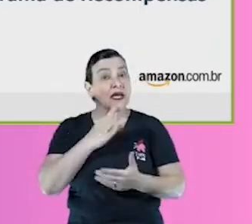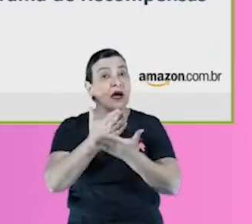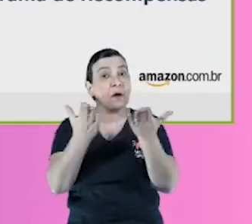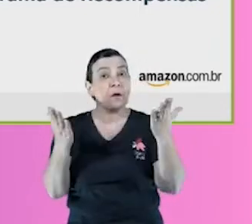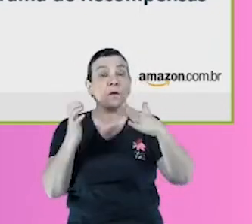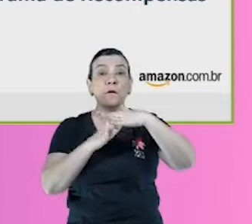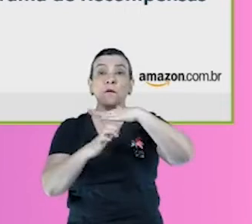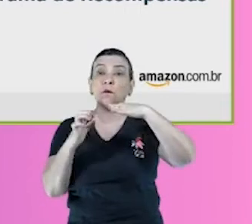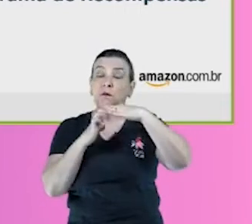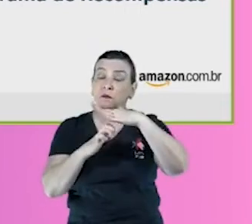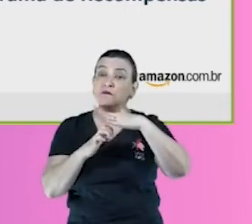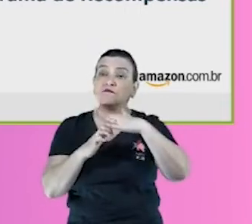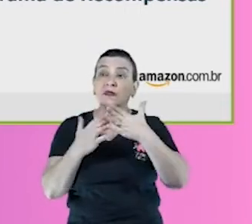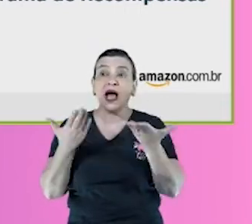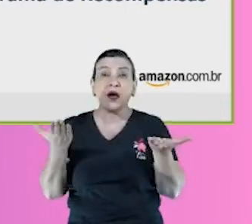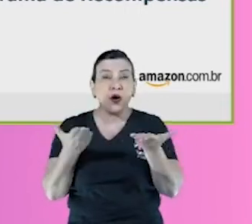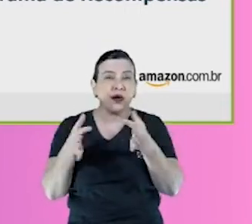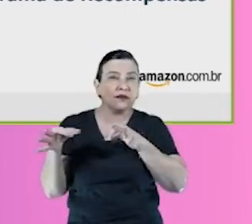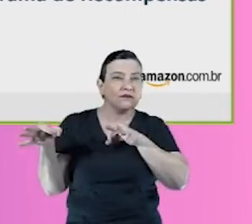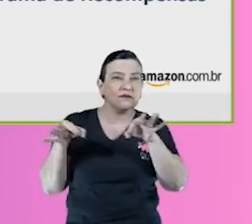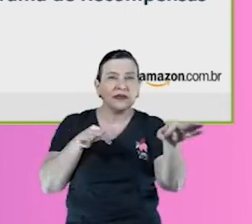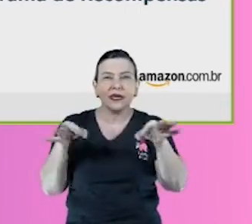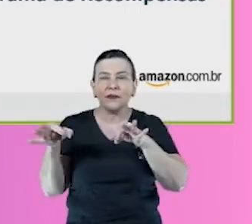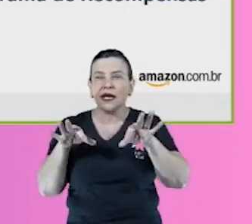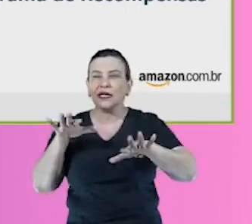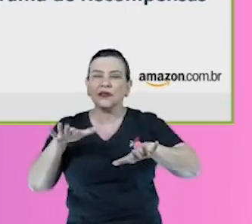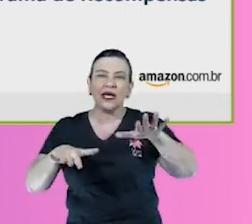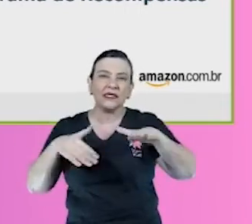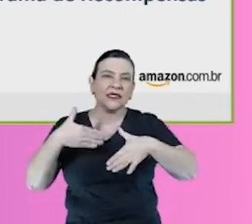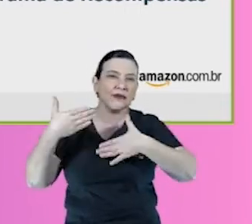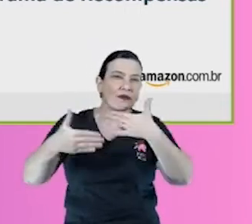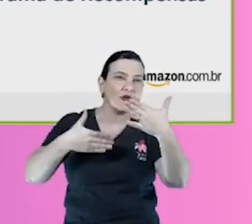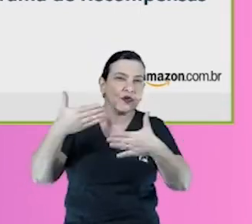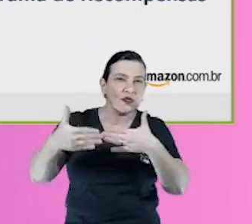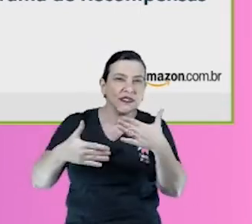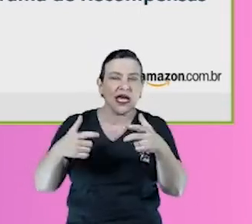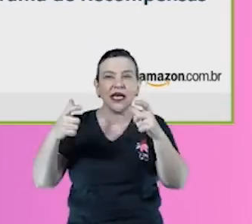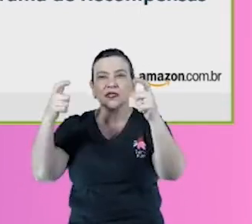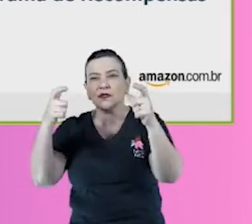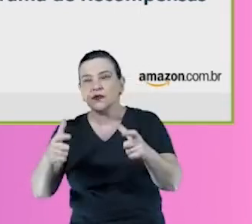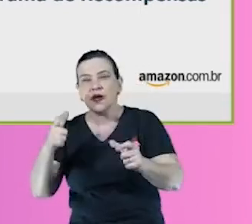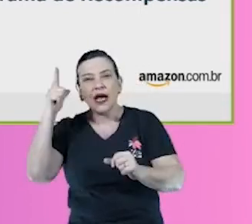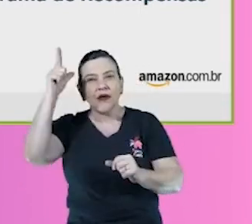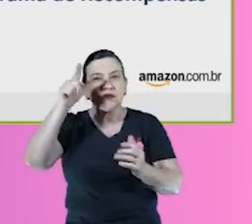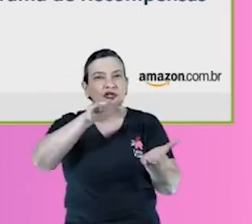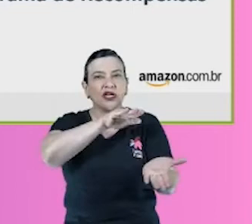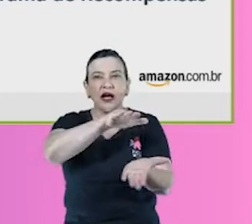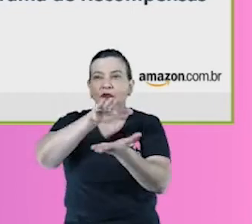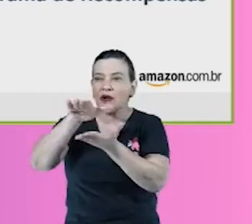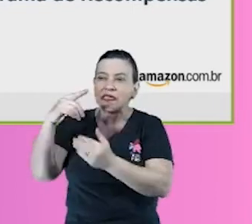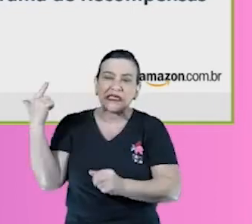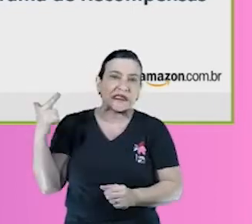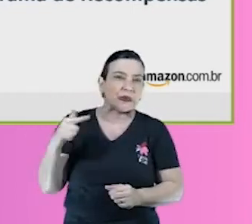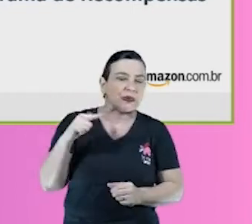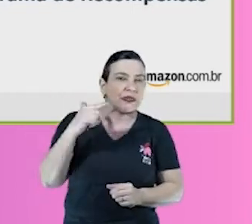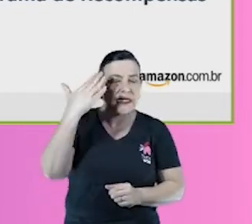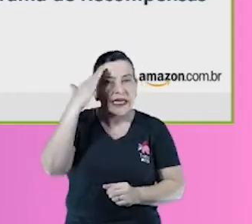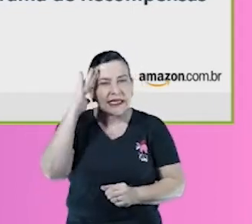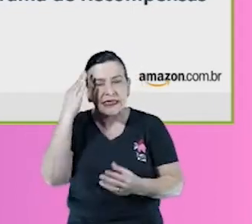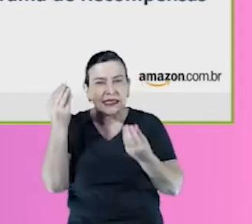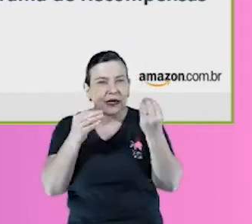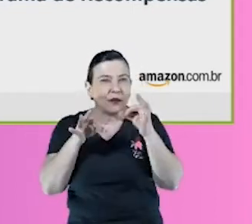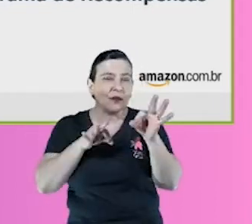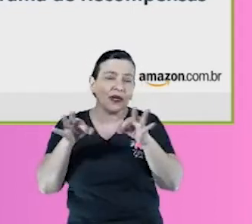estão ainda se estruturando, não tem um processo, né, não tem uma estrutura logística ainda, quer entender como fazer e, óbvio, tem as vantagens pros